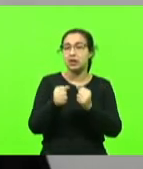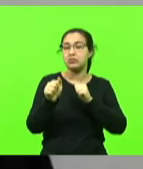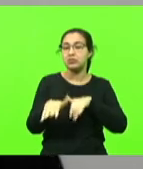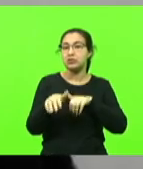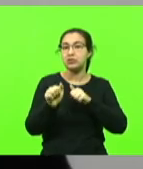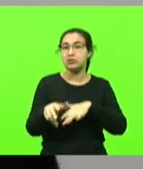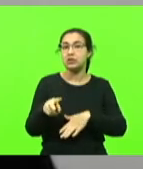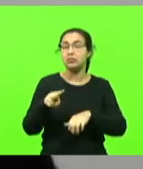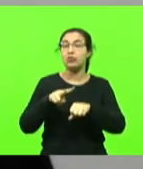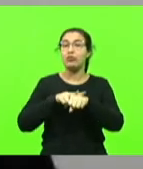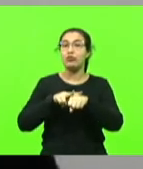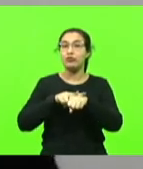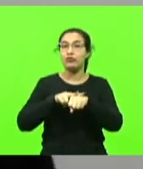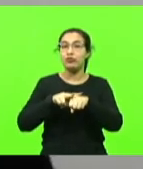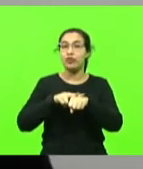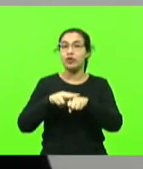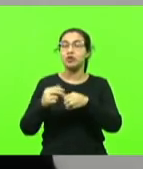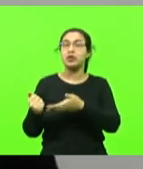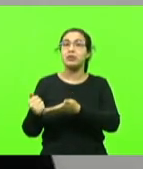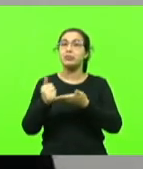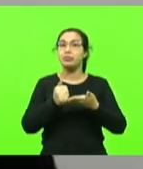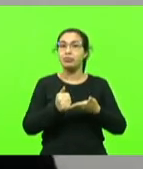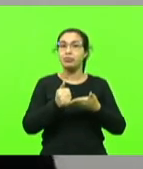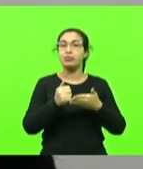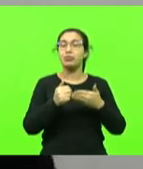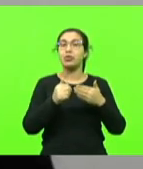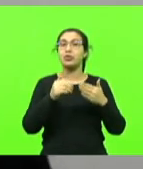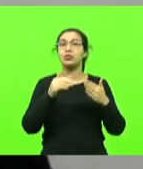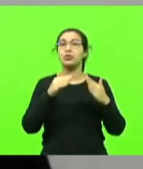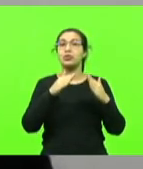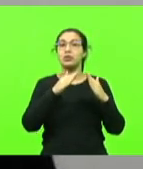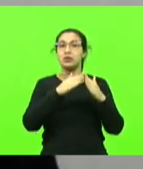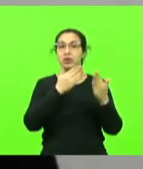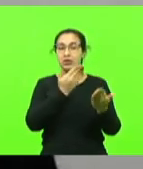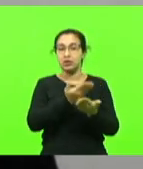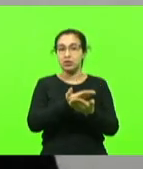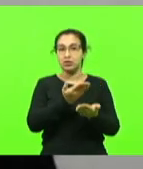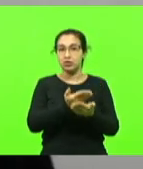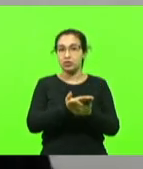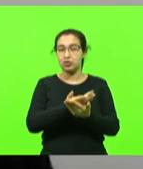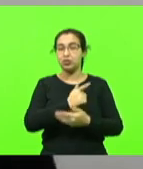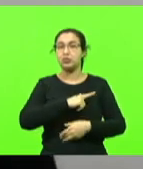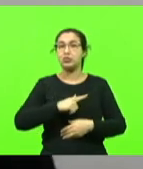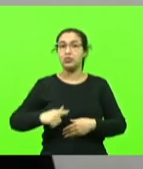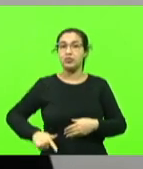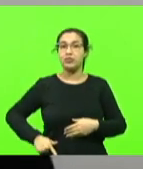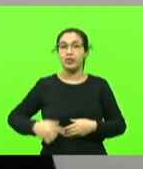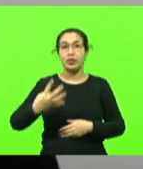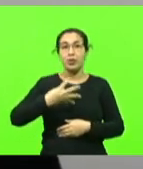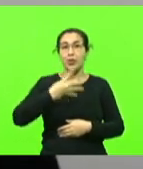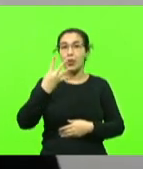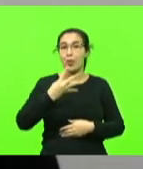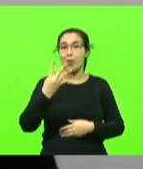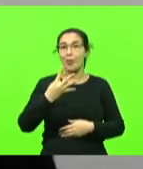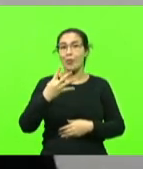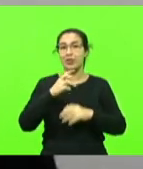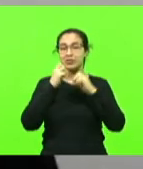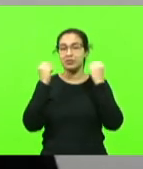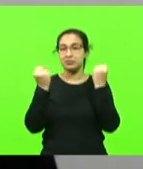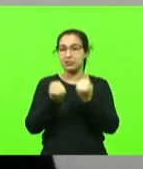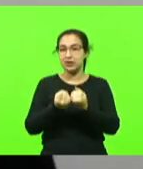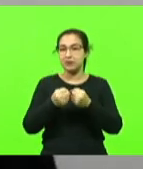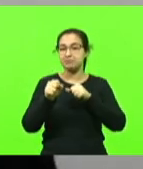com apoio da Escola de Governo, realizada de forma virtual, já o quarto seminário Setembro Verde, com grande